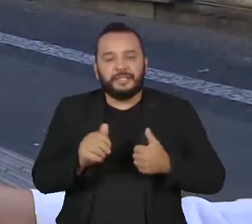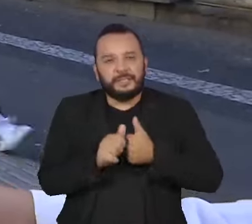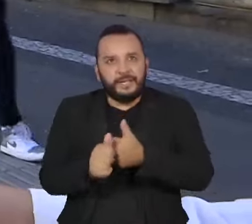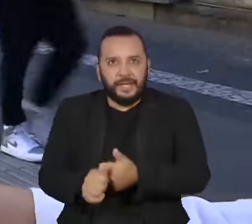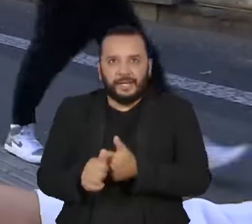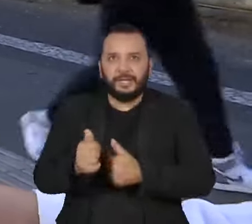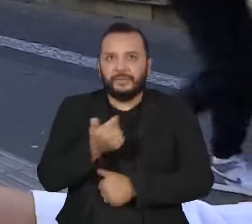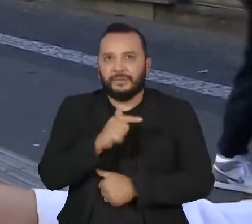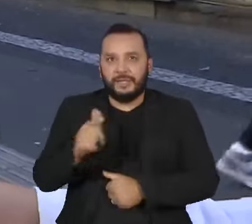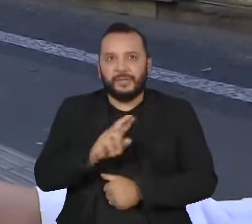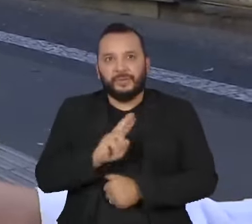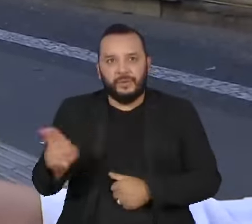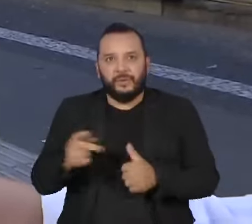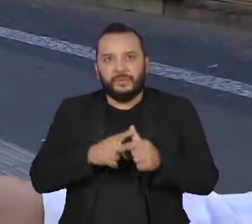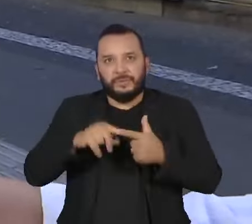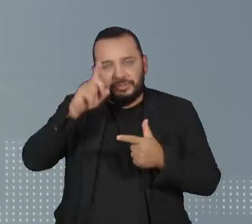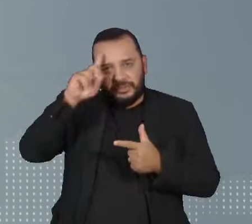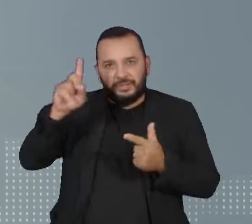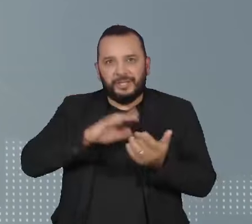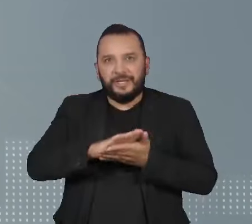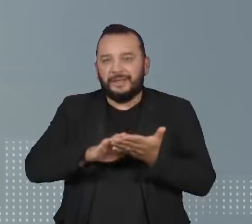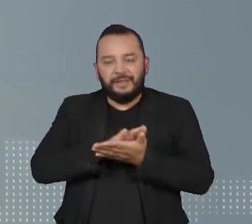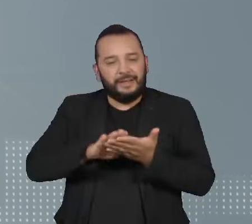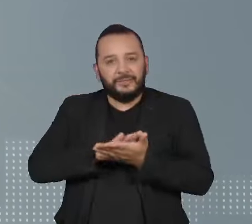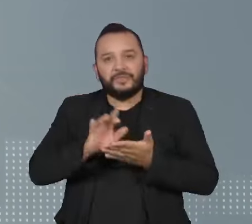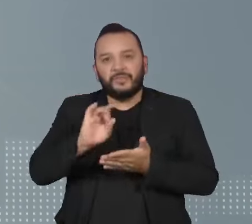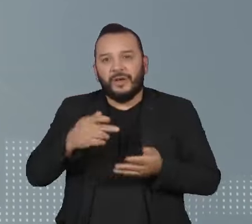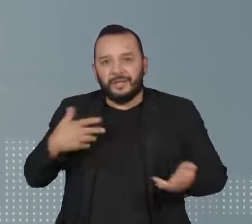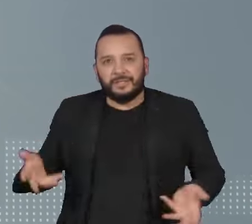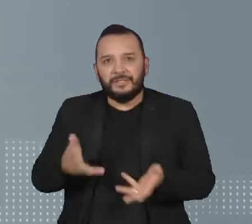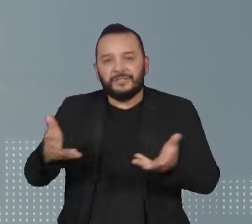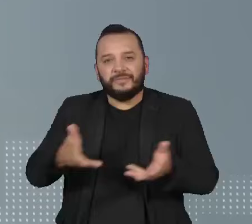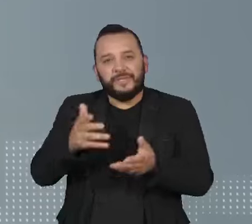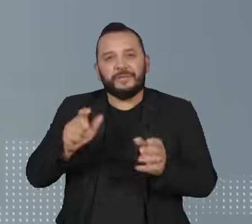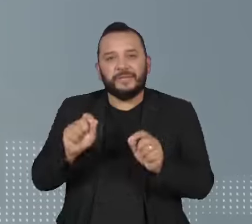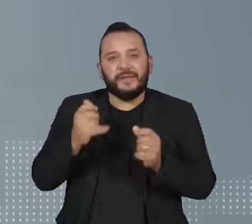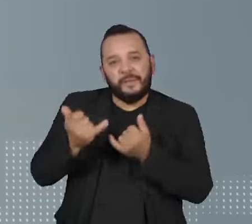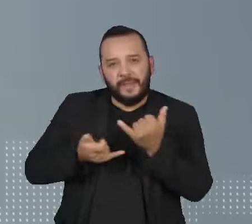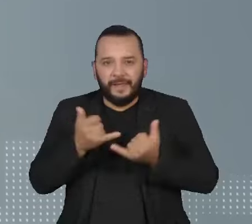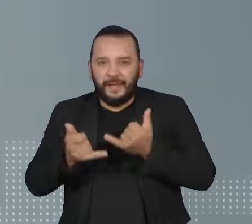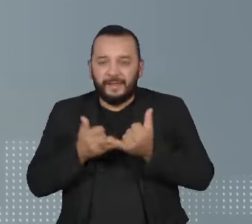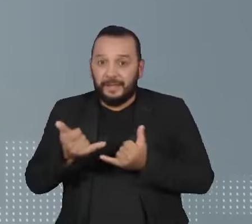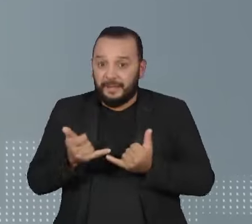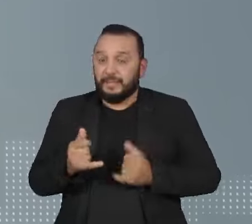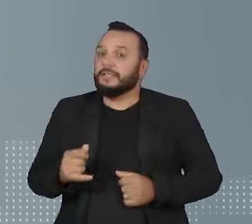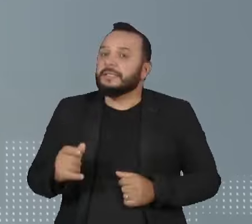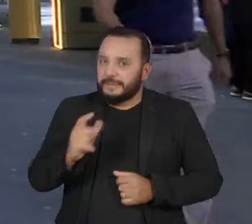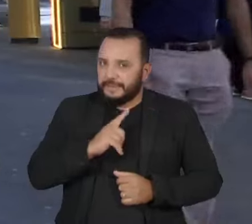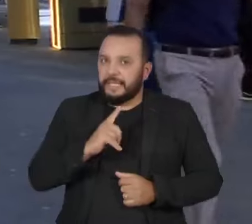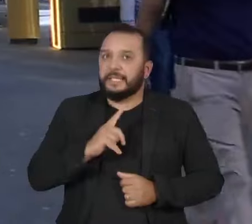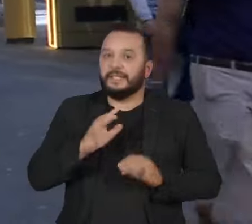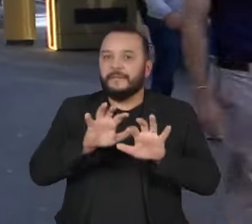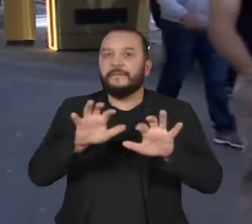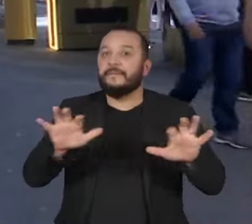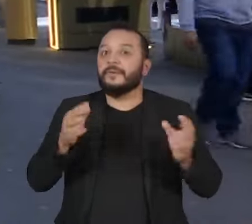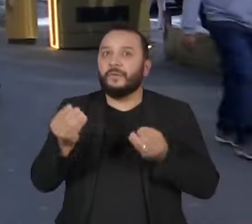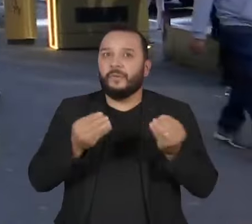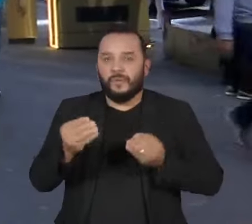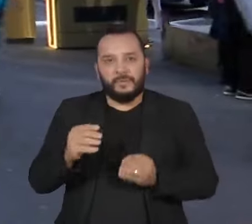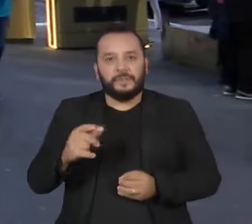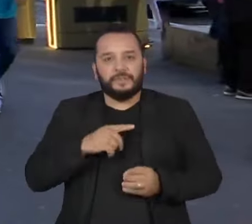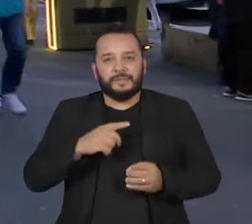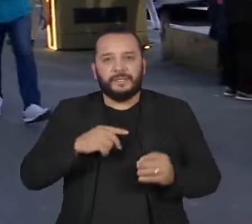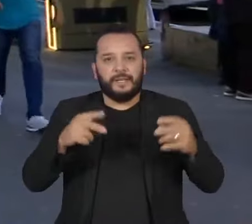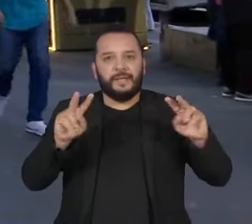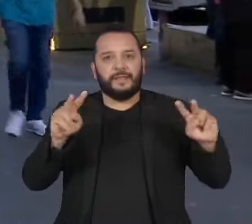não tem seguidor, é só incentivando a jogar mesmo. Os incentivos a baixar o jogo ainda chegam de outras maneiras. Através de link, né?